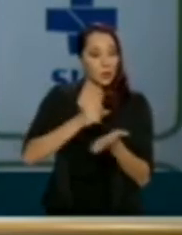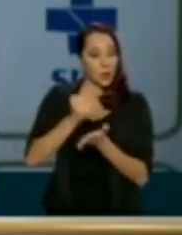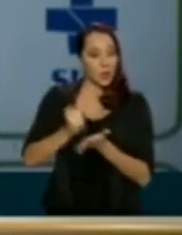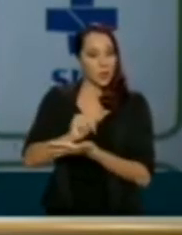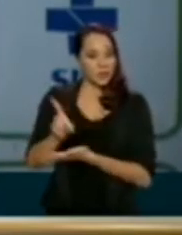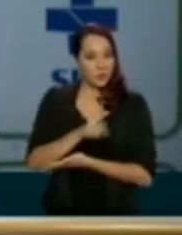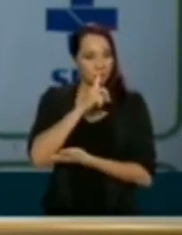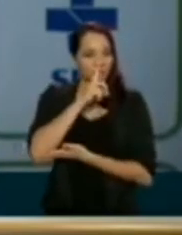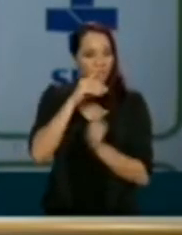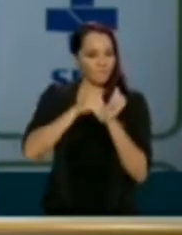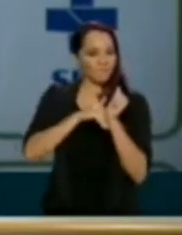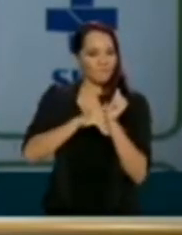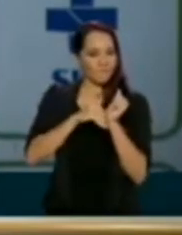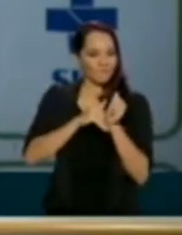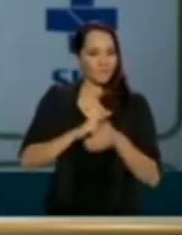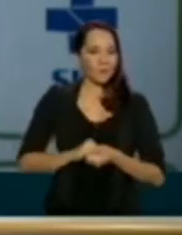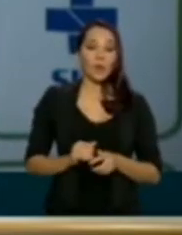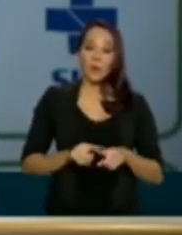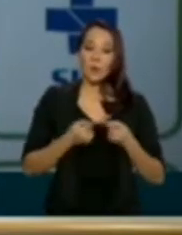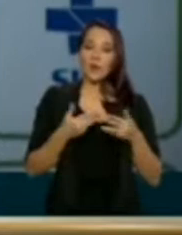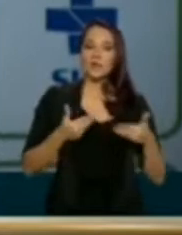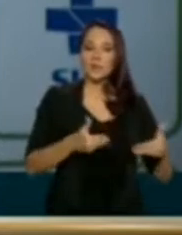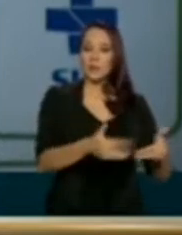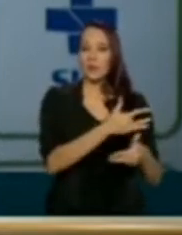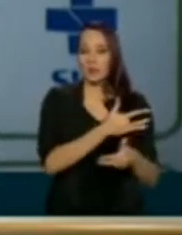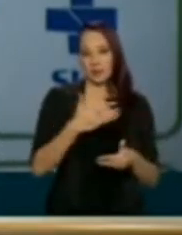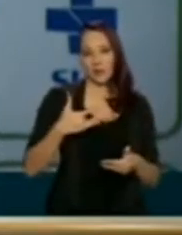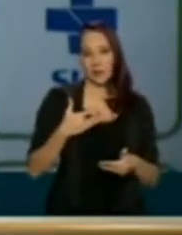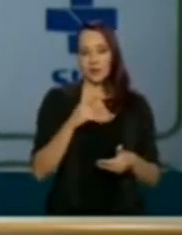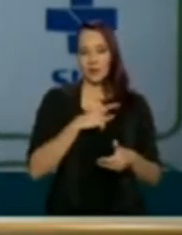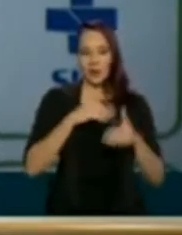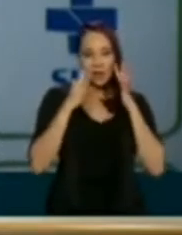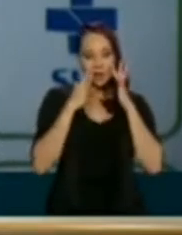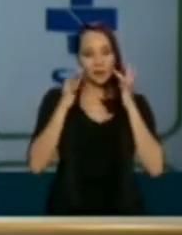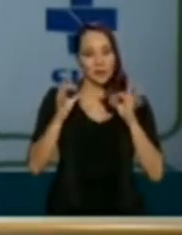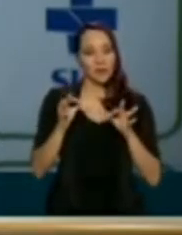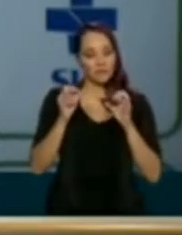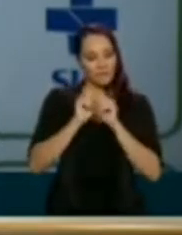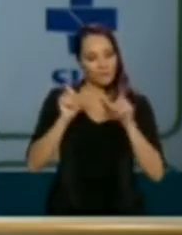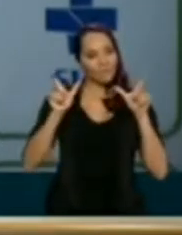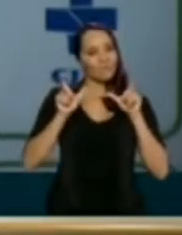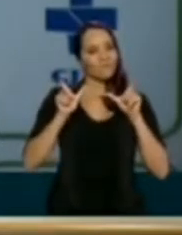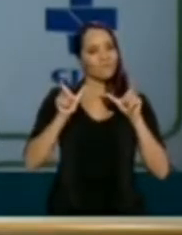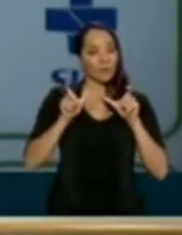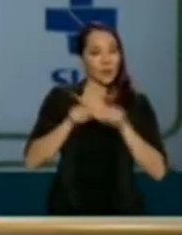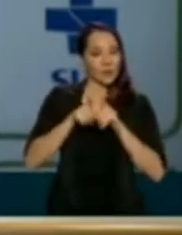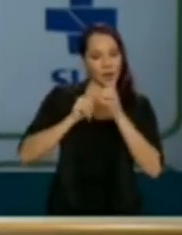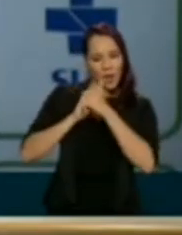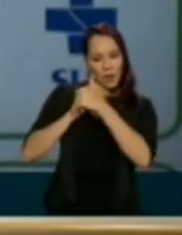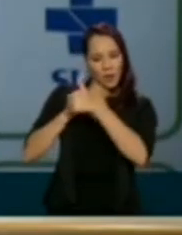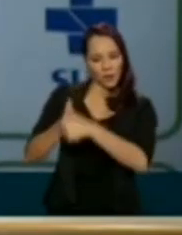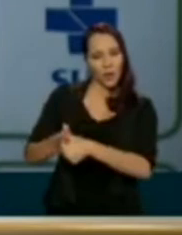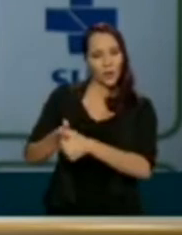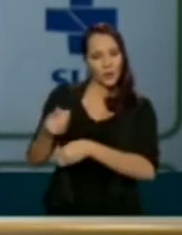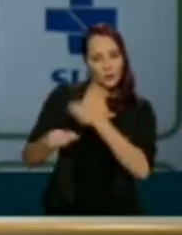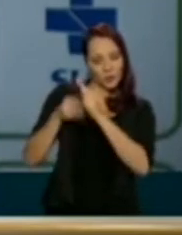confidencialidade, mas o Ministério da Saúde está atento e acompanhando a